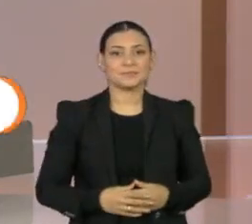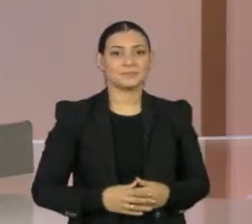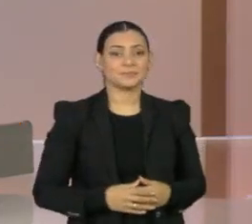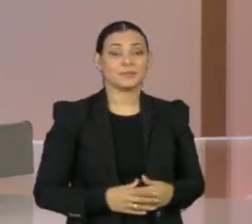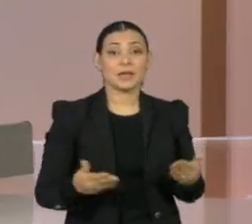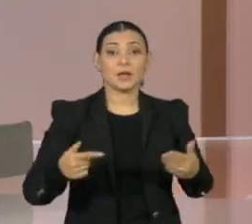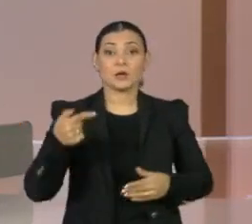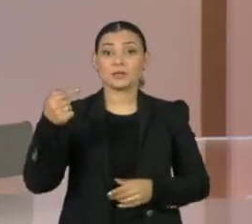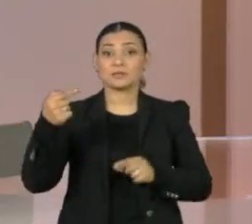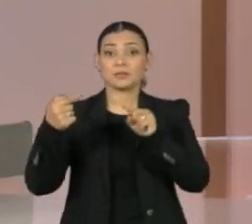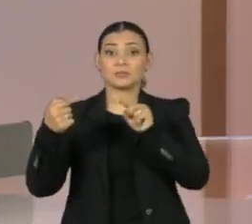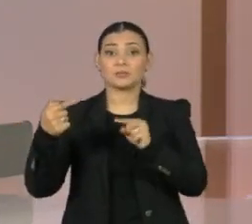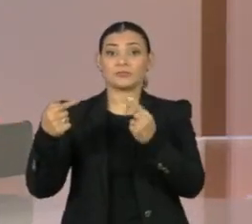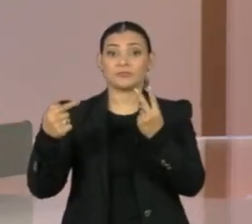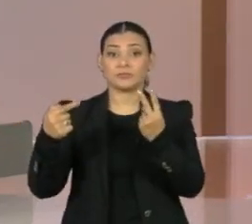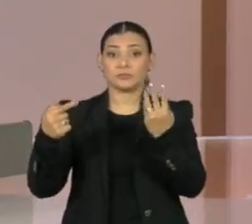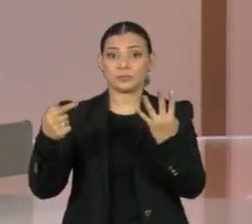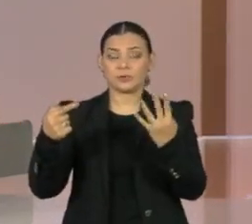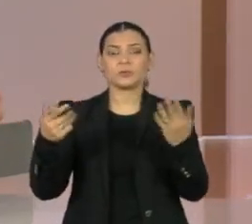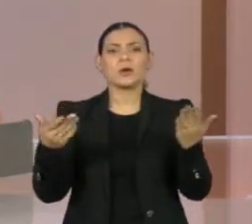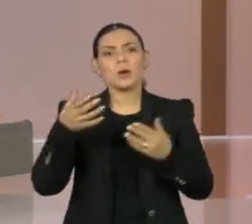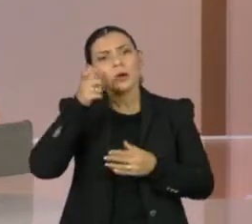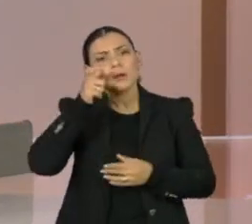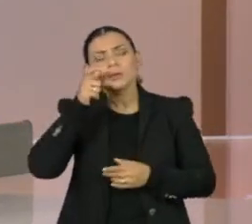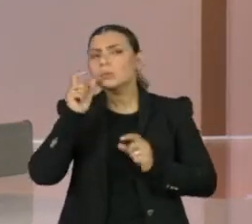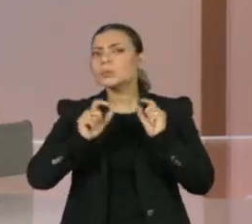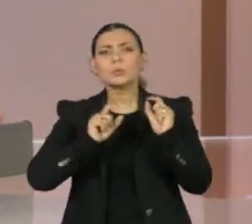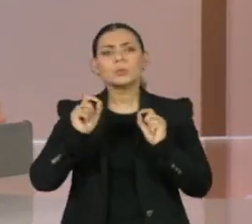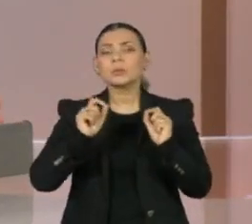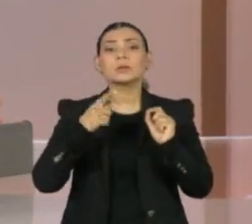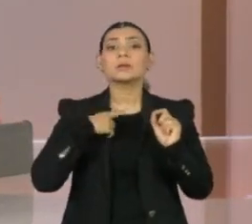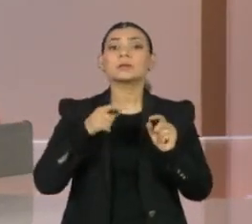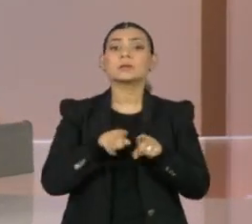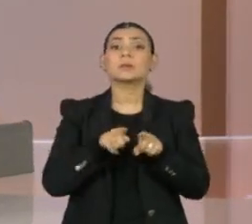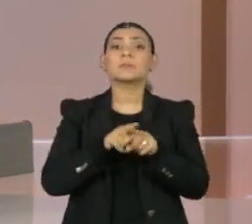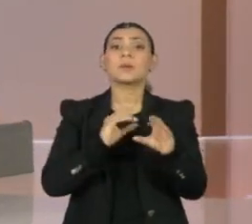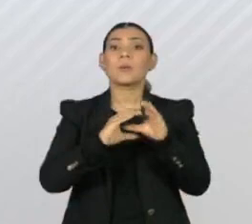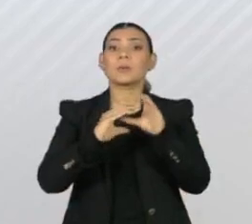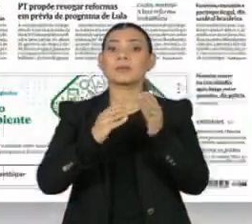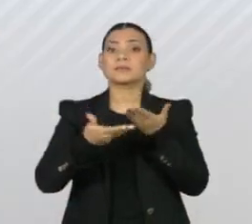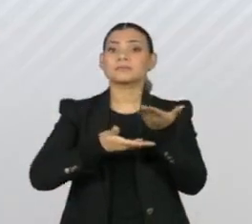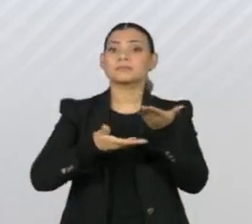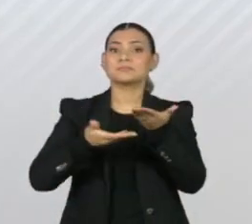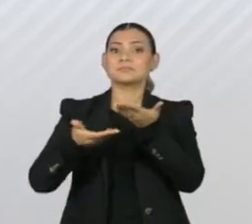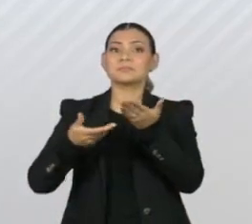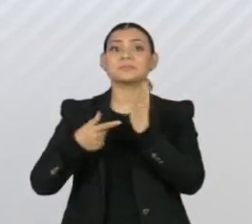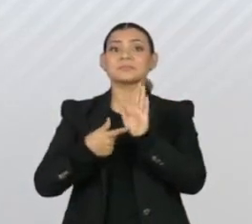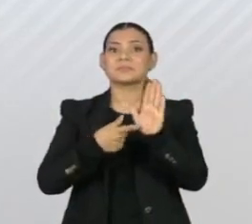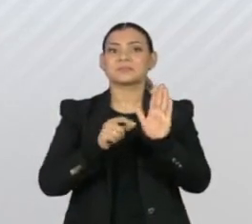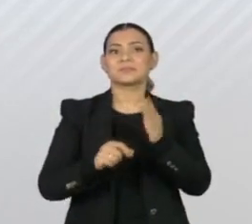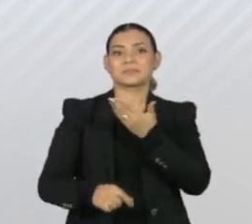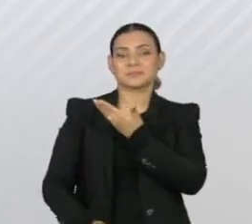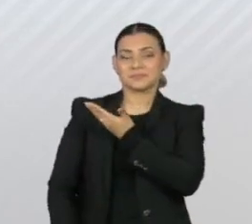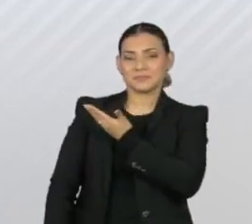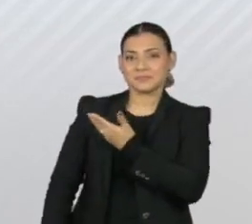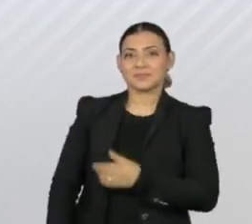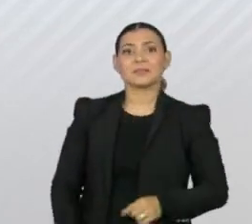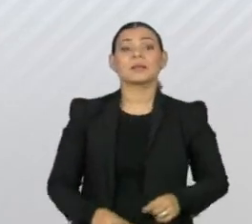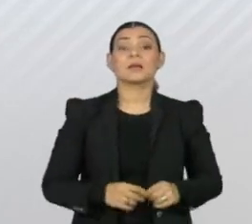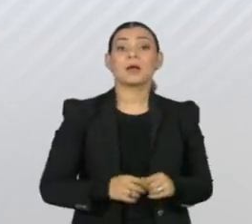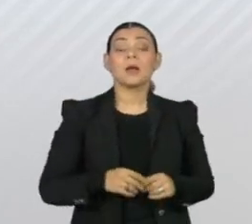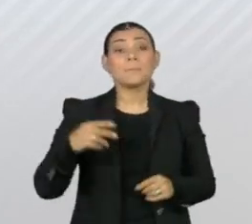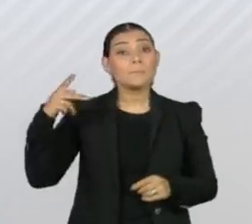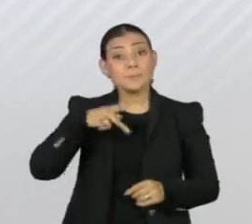Ação 724 em São Paulo, vamos agora conferir os destaques dos veículos de comunicação. Folha de São Paulo, Bolsonaro